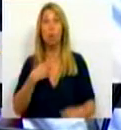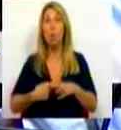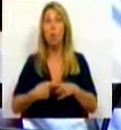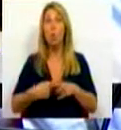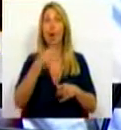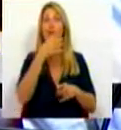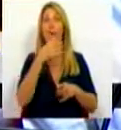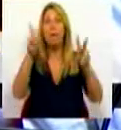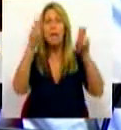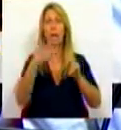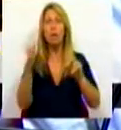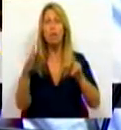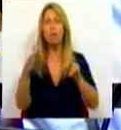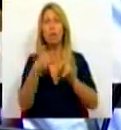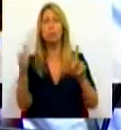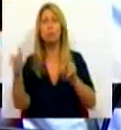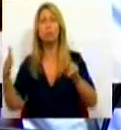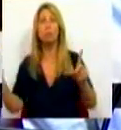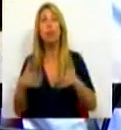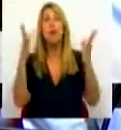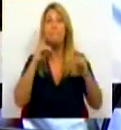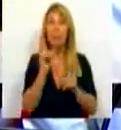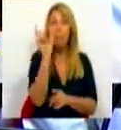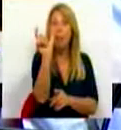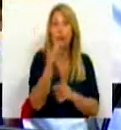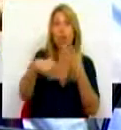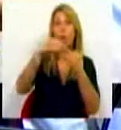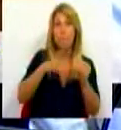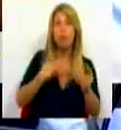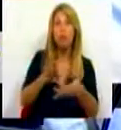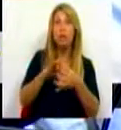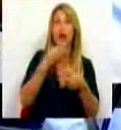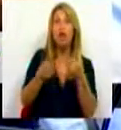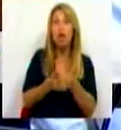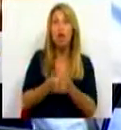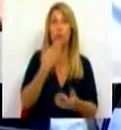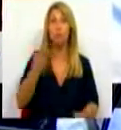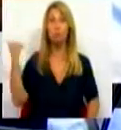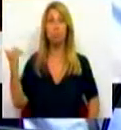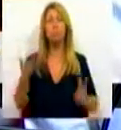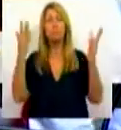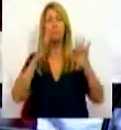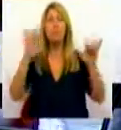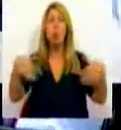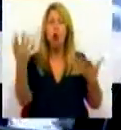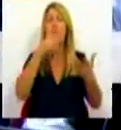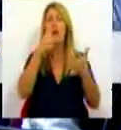temas laterais. Curiosamente, nunca disse a palavra complemento solidário para idosos, que era aquela que eu estava a perguntar. Portanto, teremos de falar dessas todas, mas é